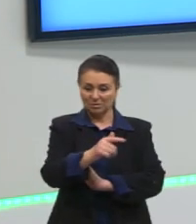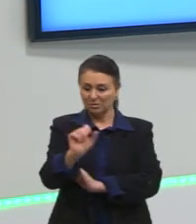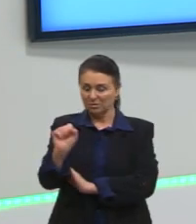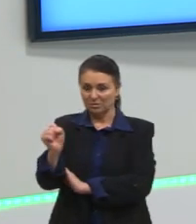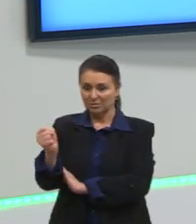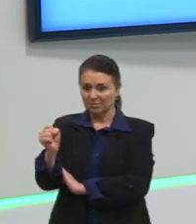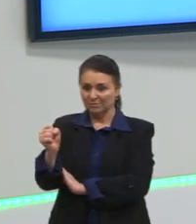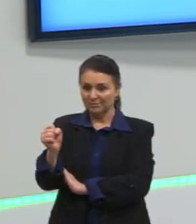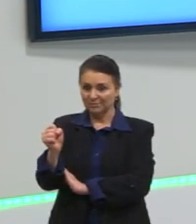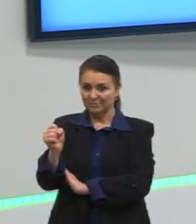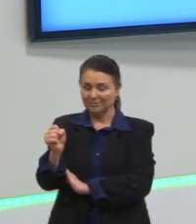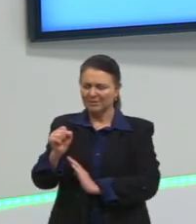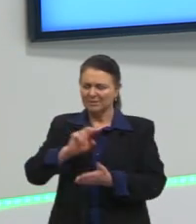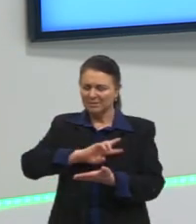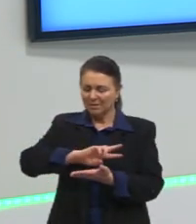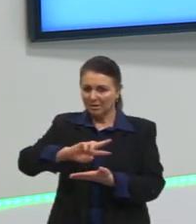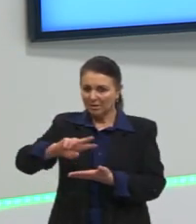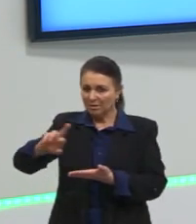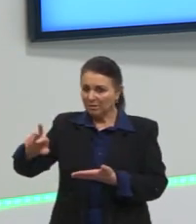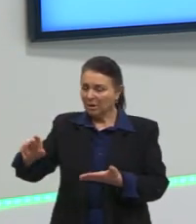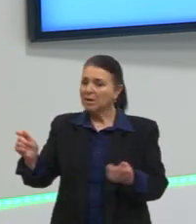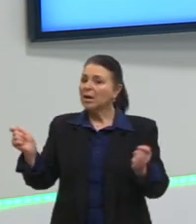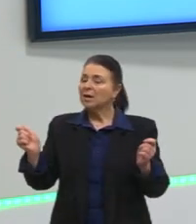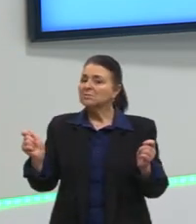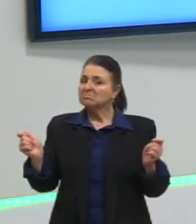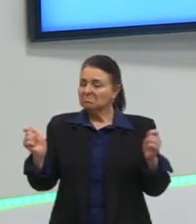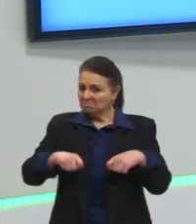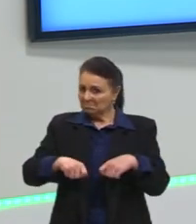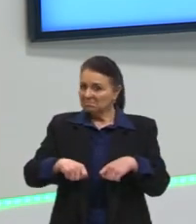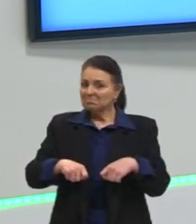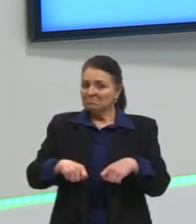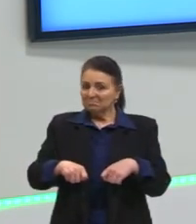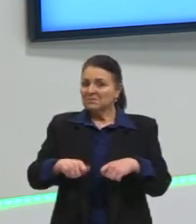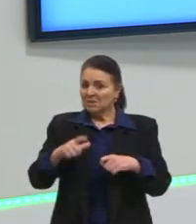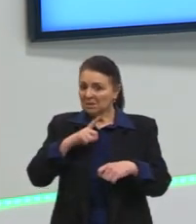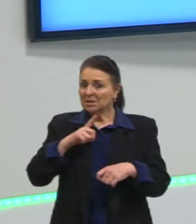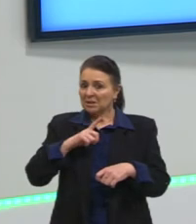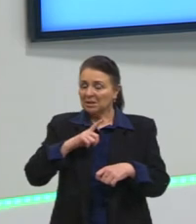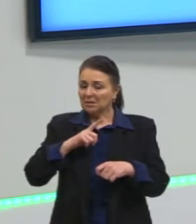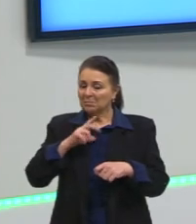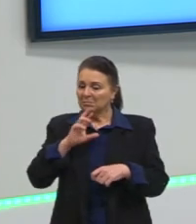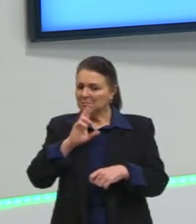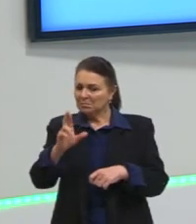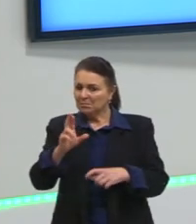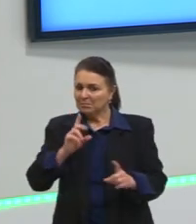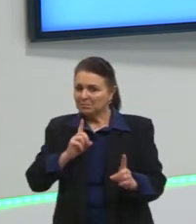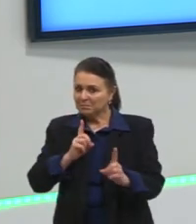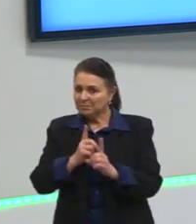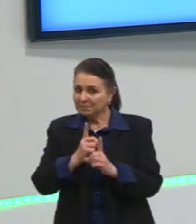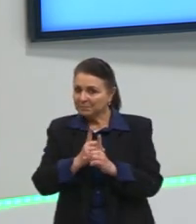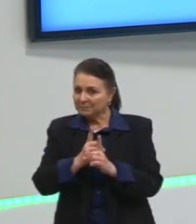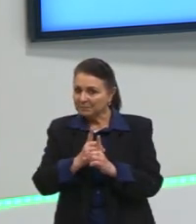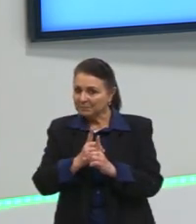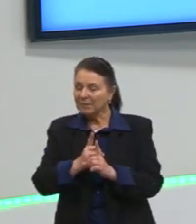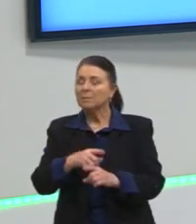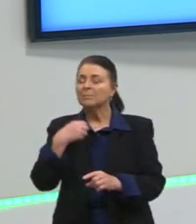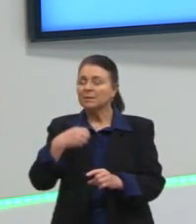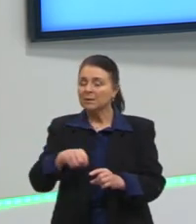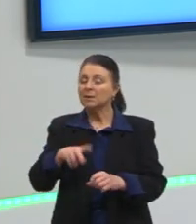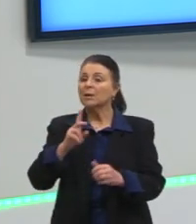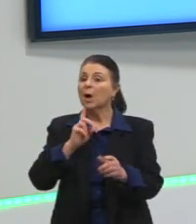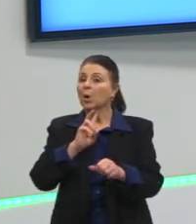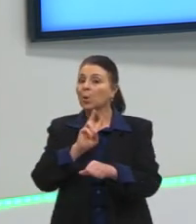8, né? São várias as possibilidades aí na hora de responder uma questão. Por isso que a gente precisa cuidar bastante o